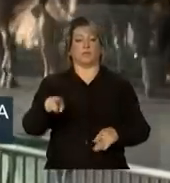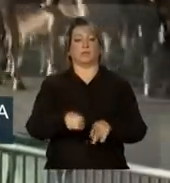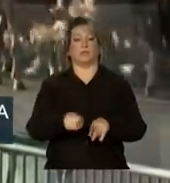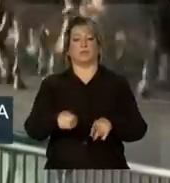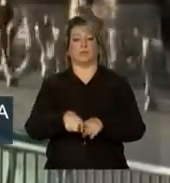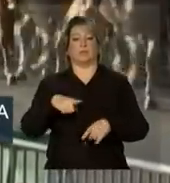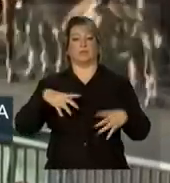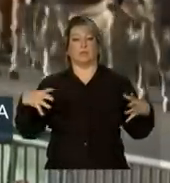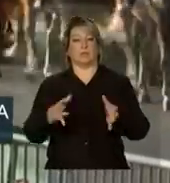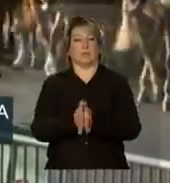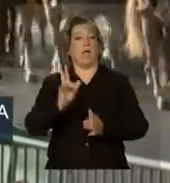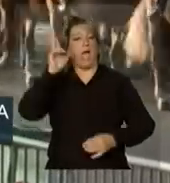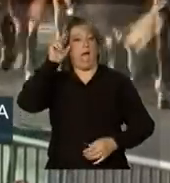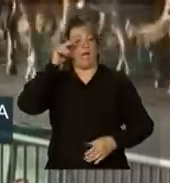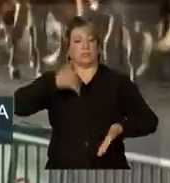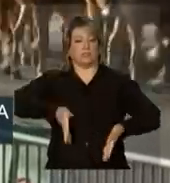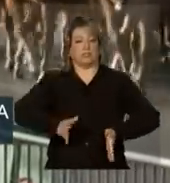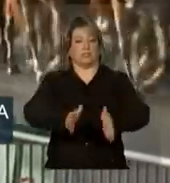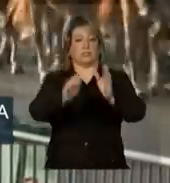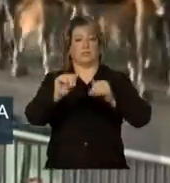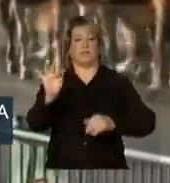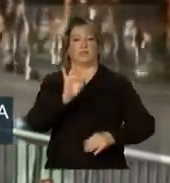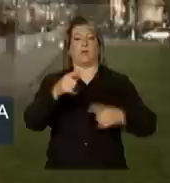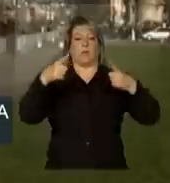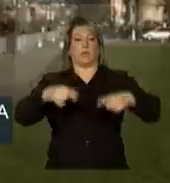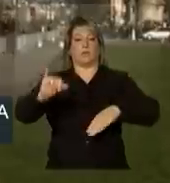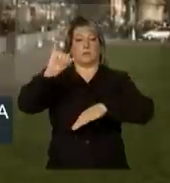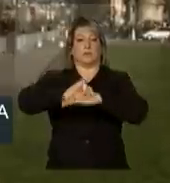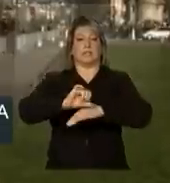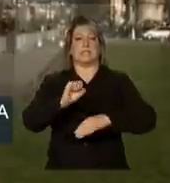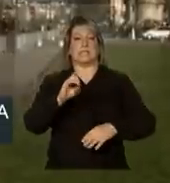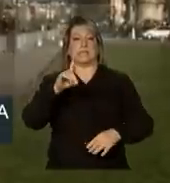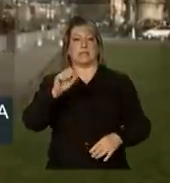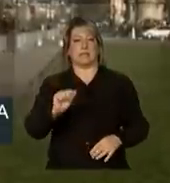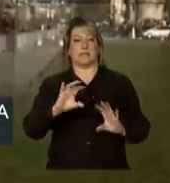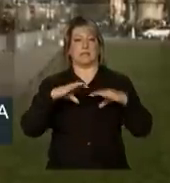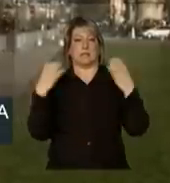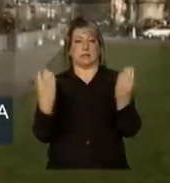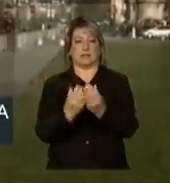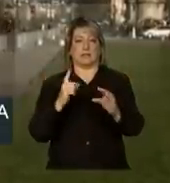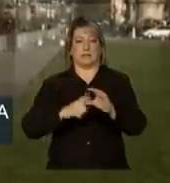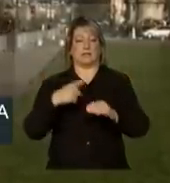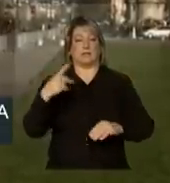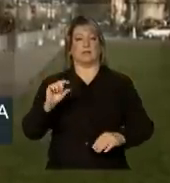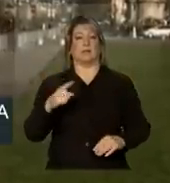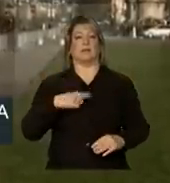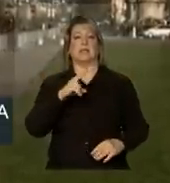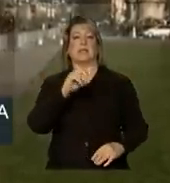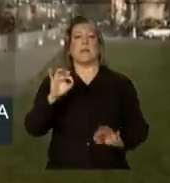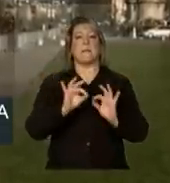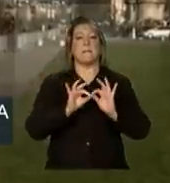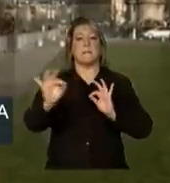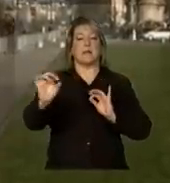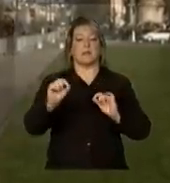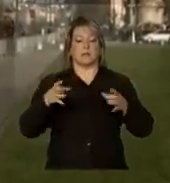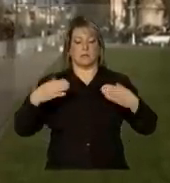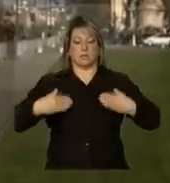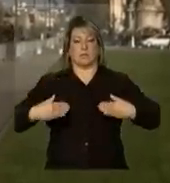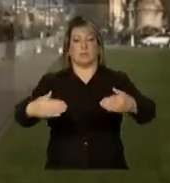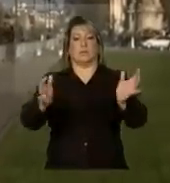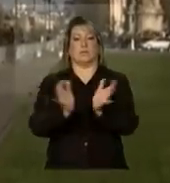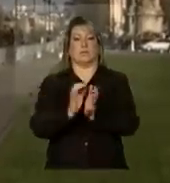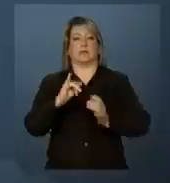até a sede da presidência da Assembleia Nacional, em um percurso de cerca de 500 metros pela esplanada dos